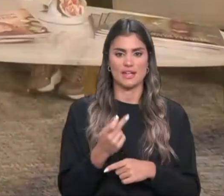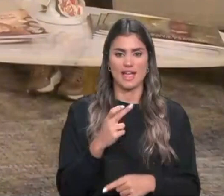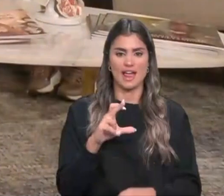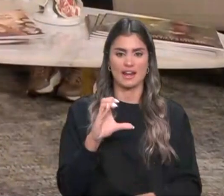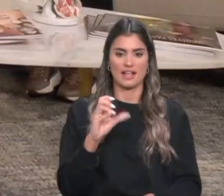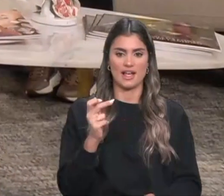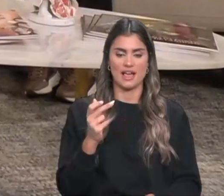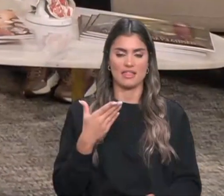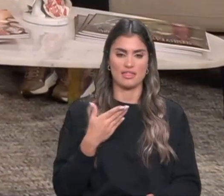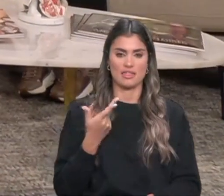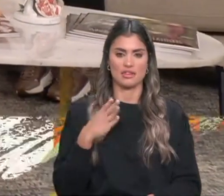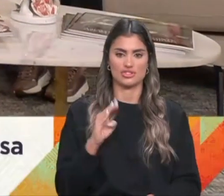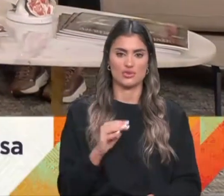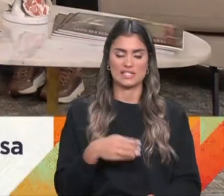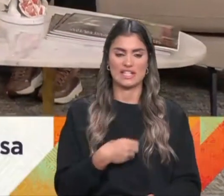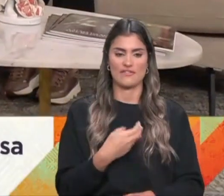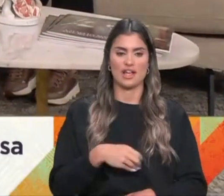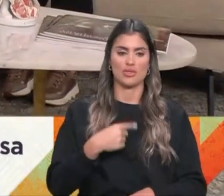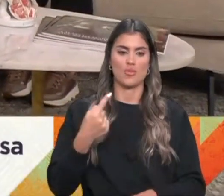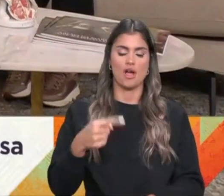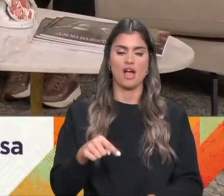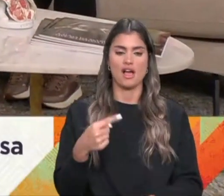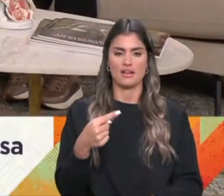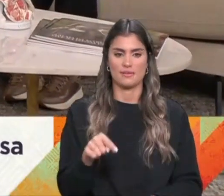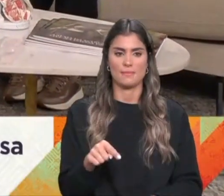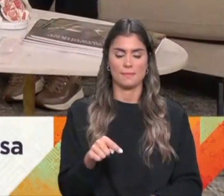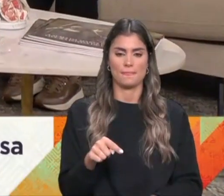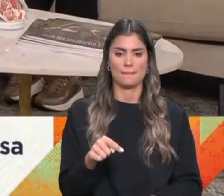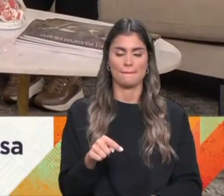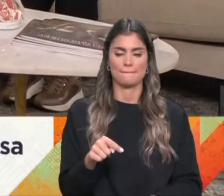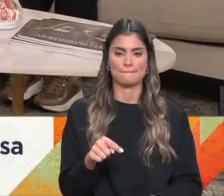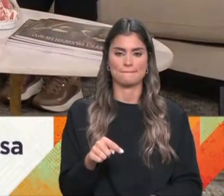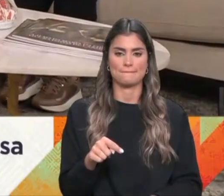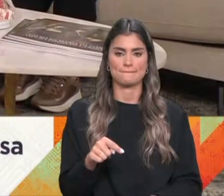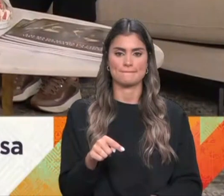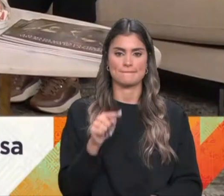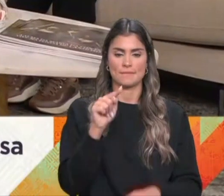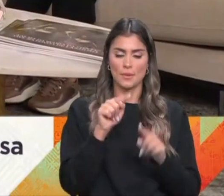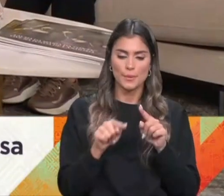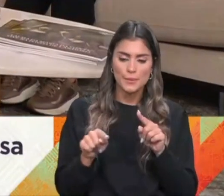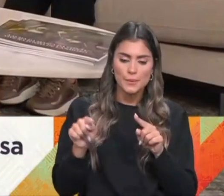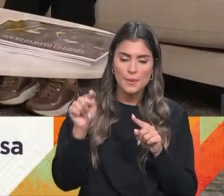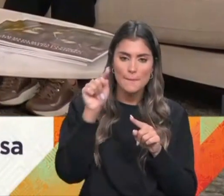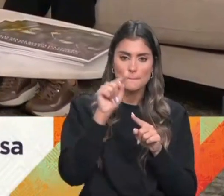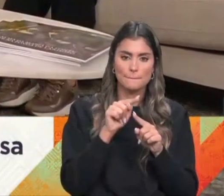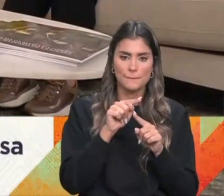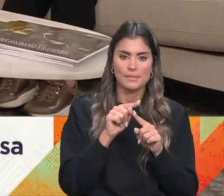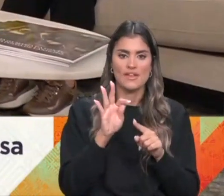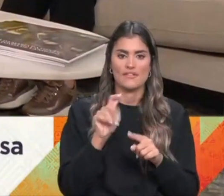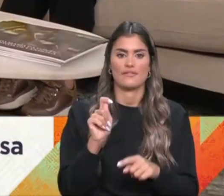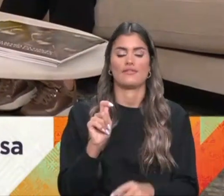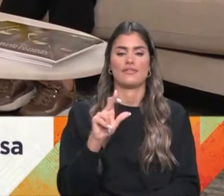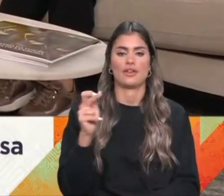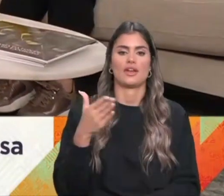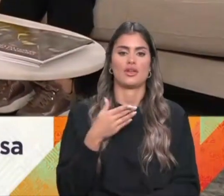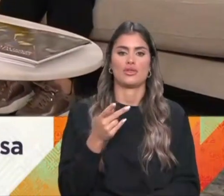Tem muitas simbologias também. Tem a parte superior das arcadas. Tem a ferradura, que é